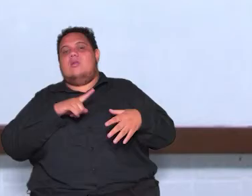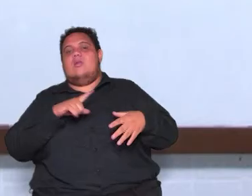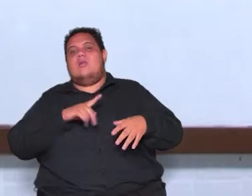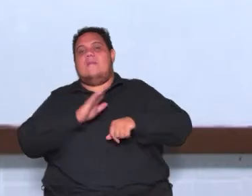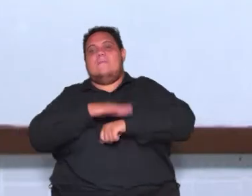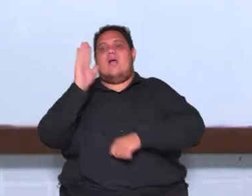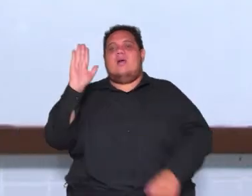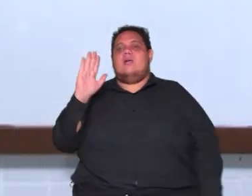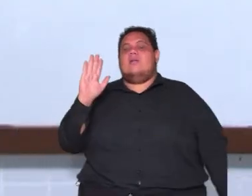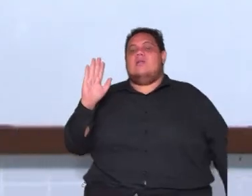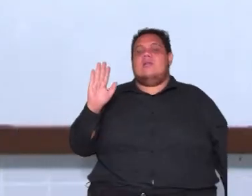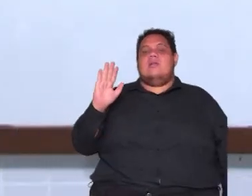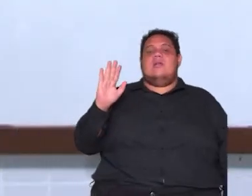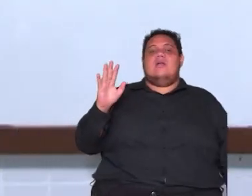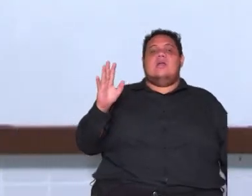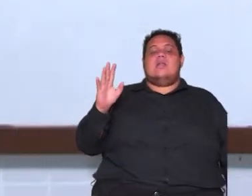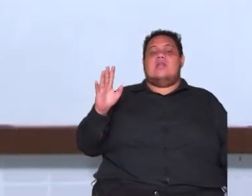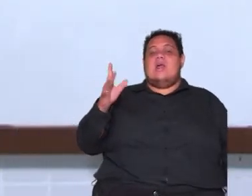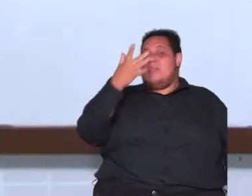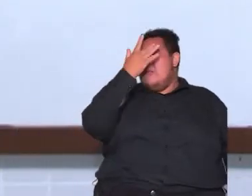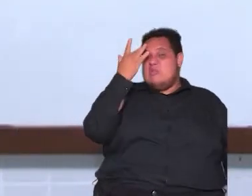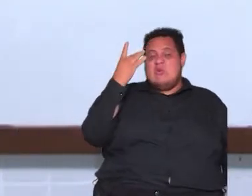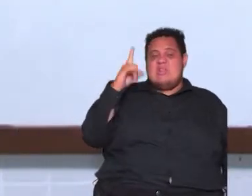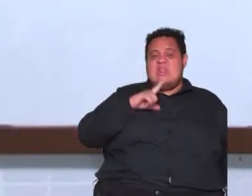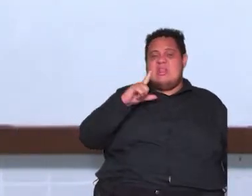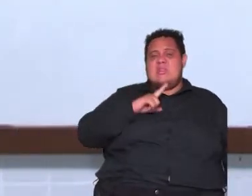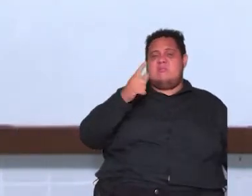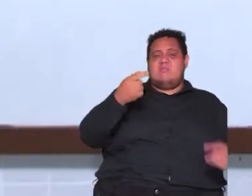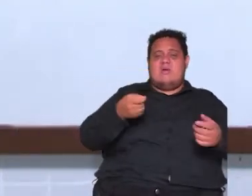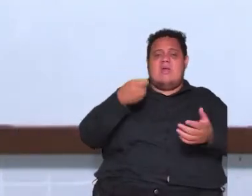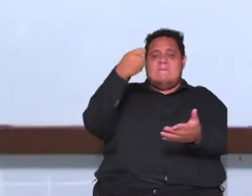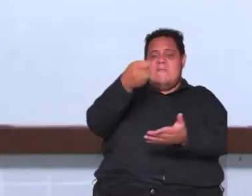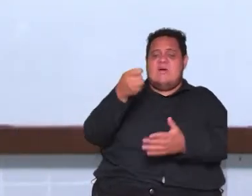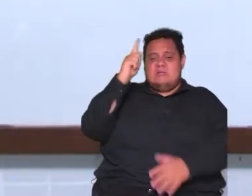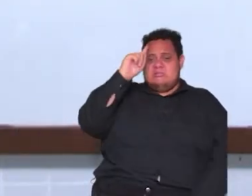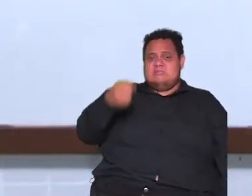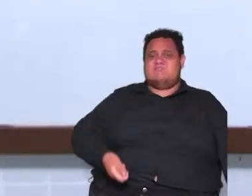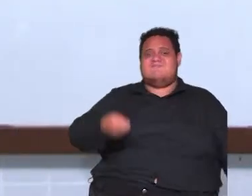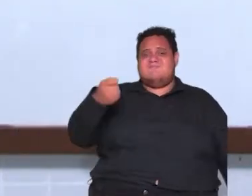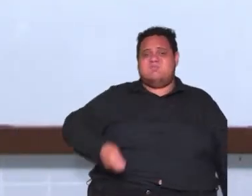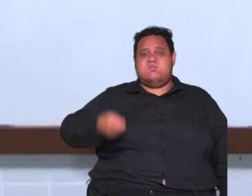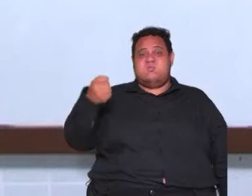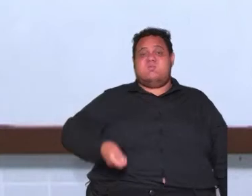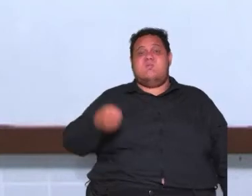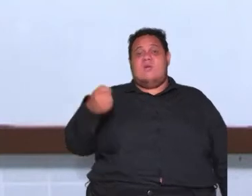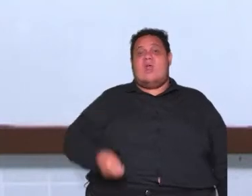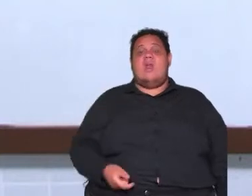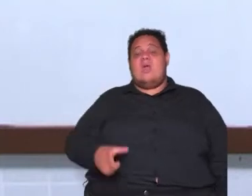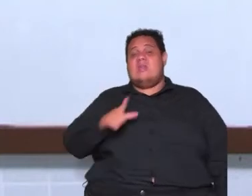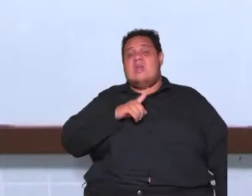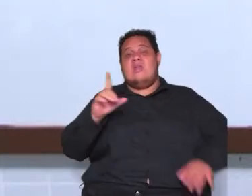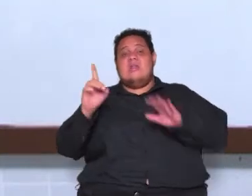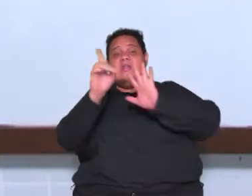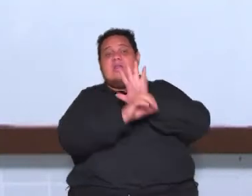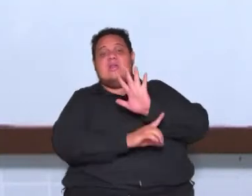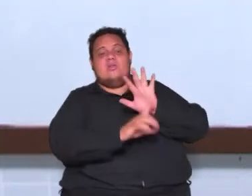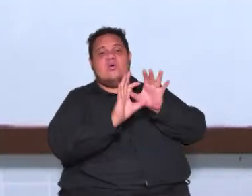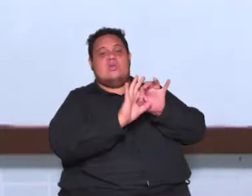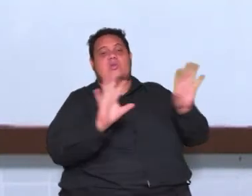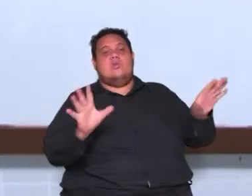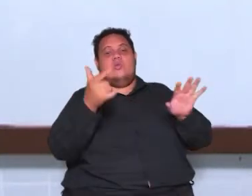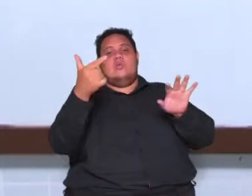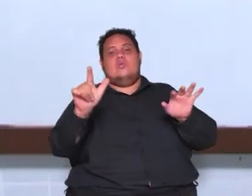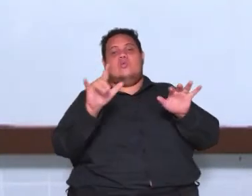demais o indivíduo acaba abusando do poder e retirando direitos de outros e limitando a